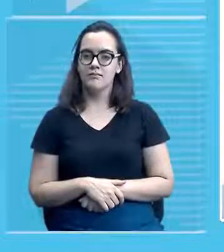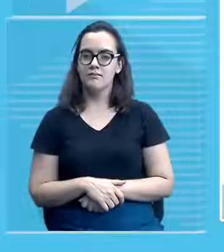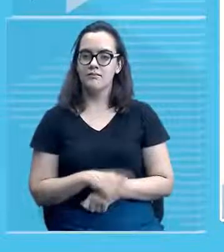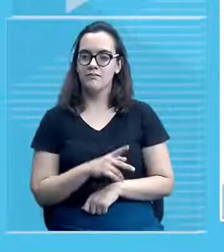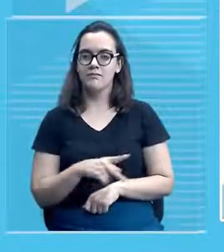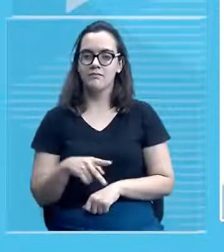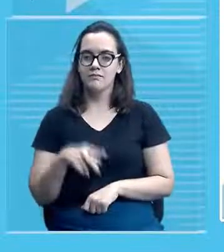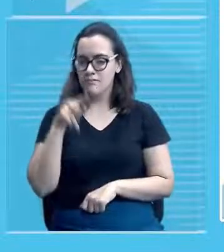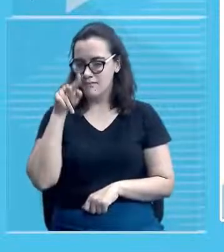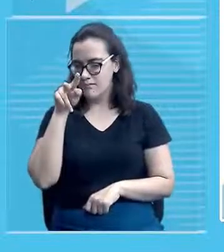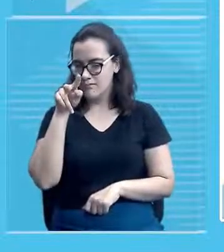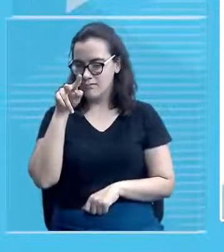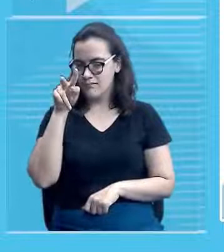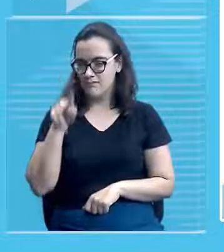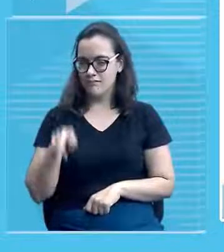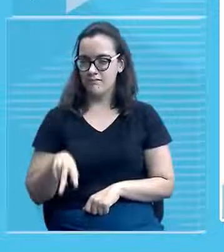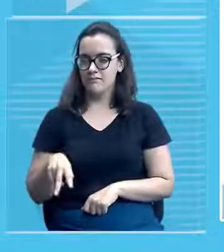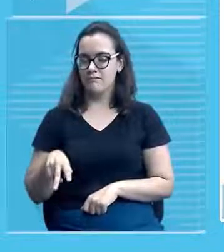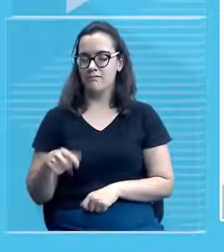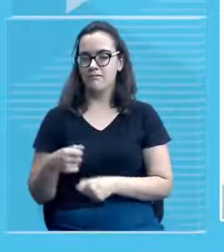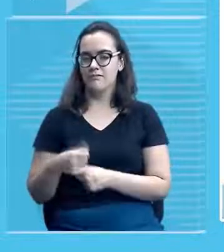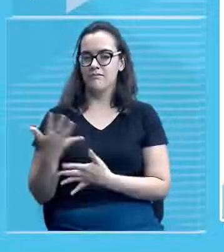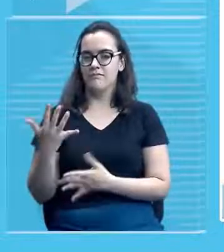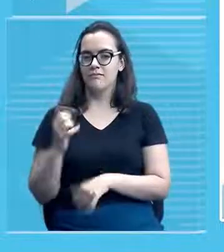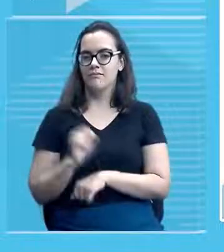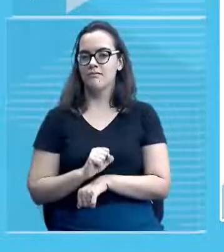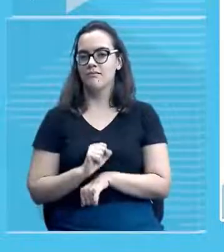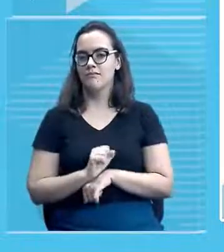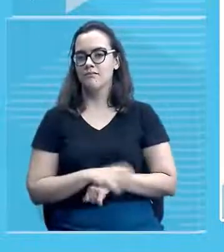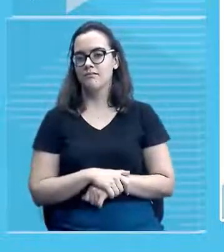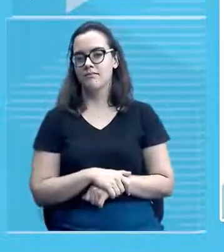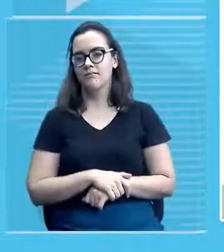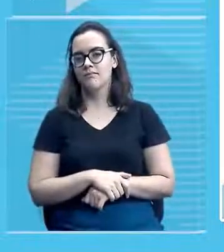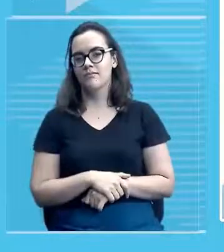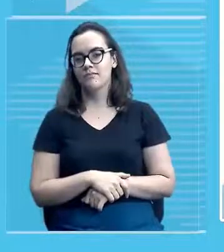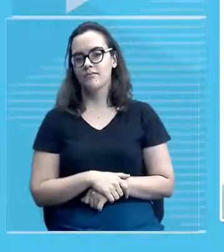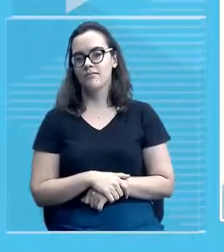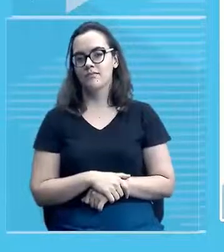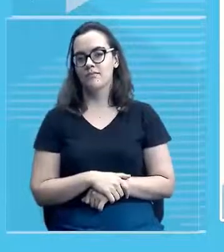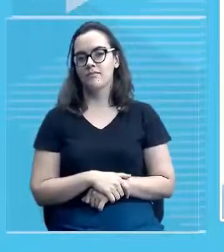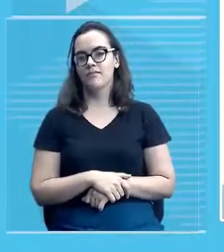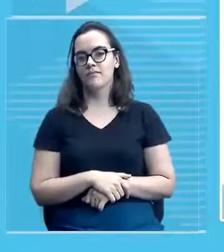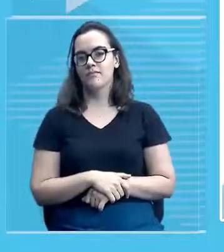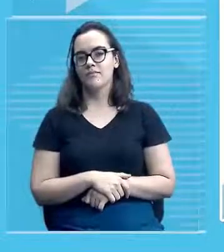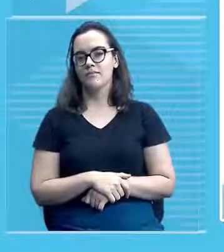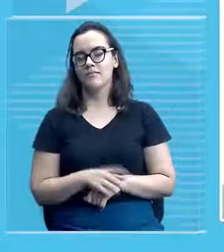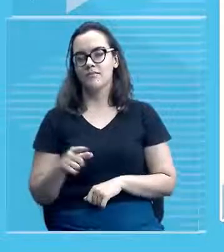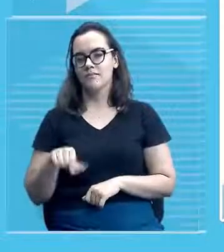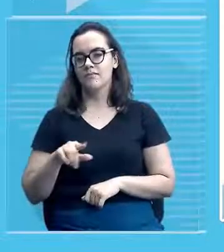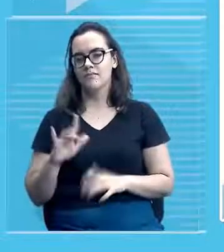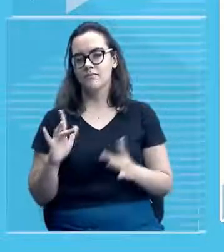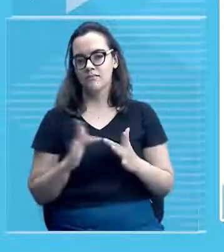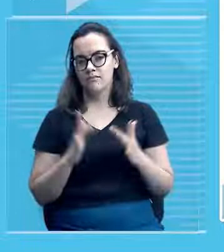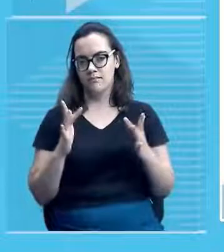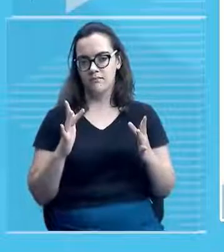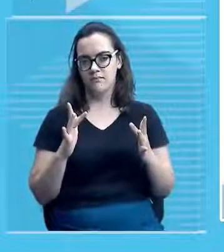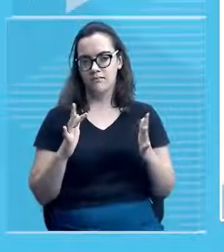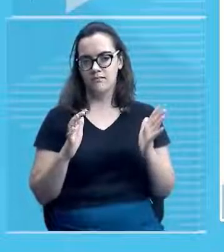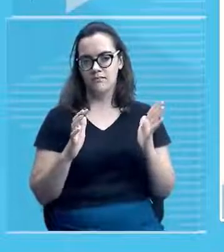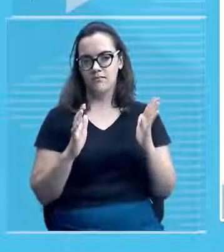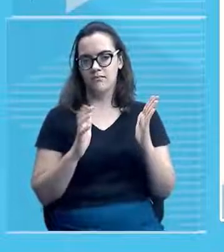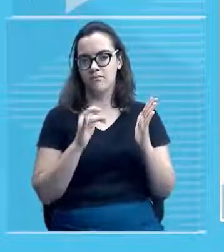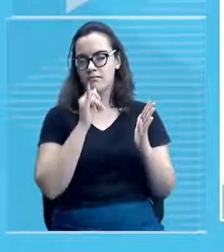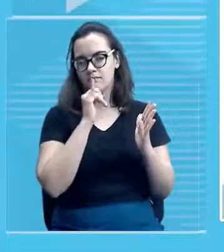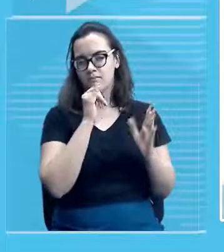observe construções e objetos artísticos você toca nas construções não toca objetos artísticos